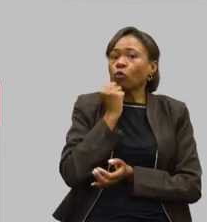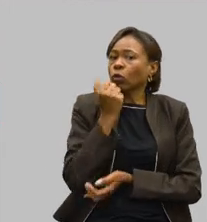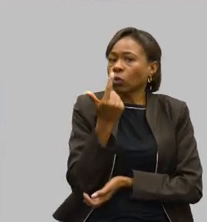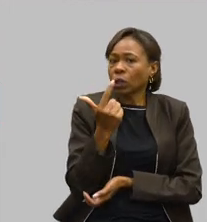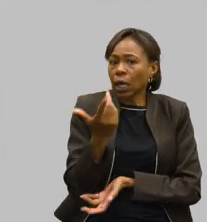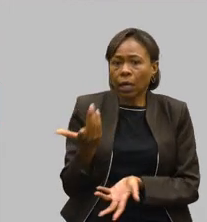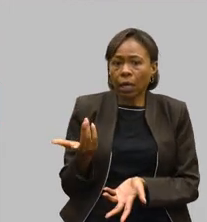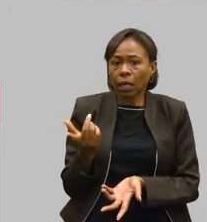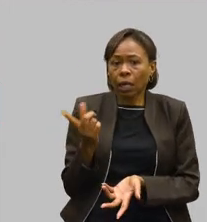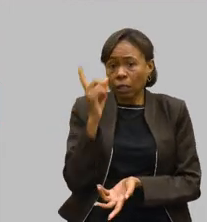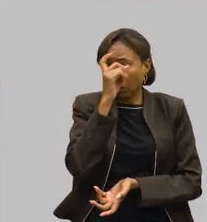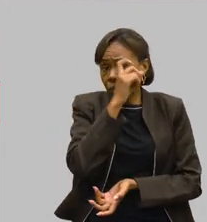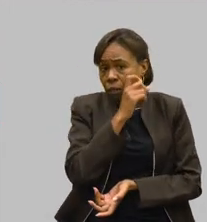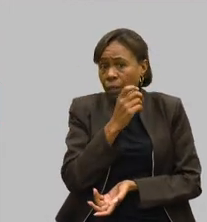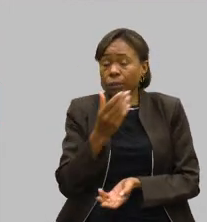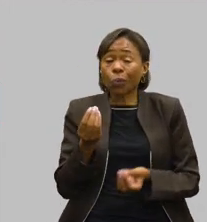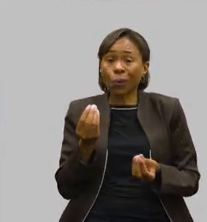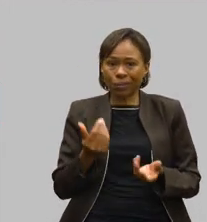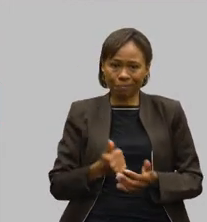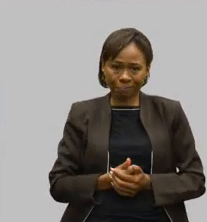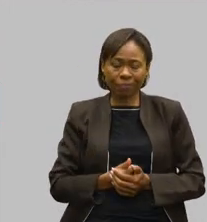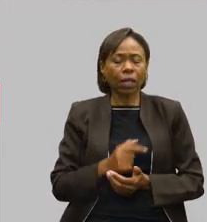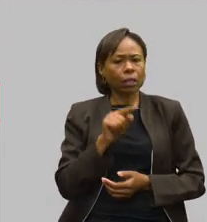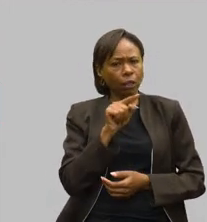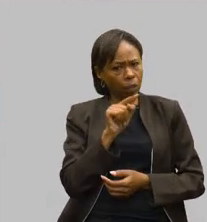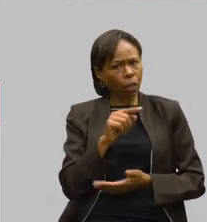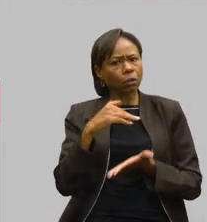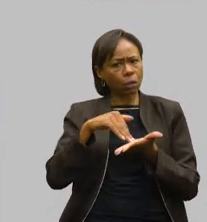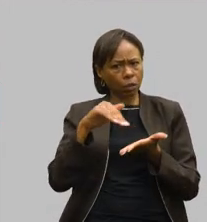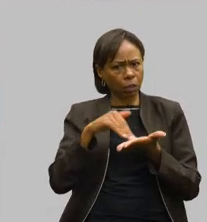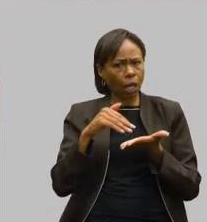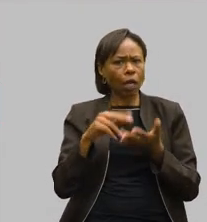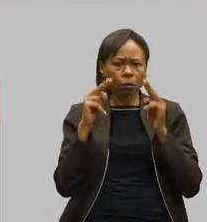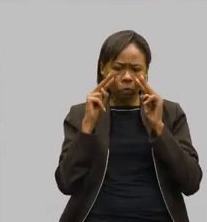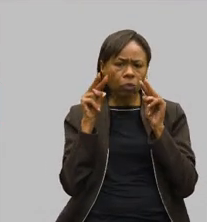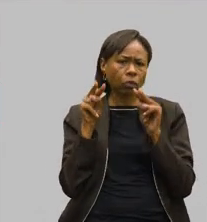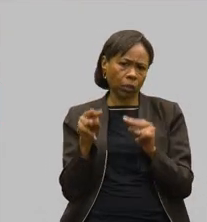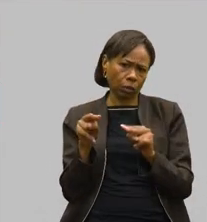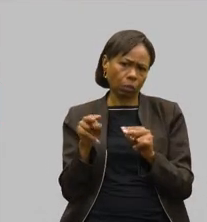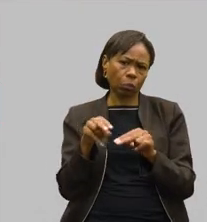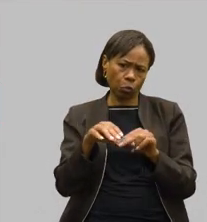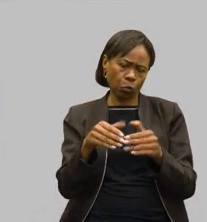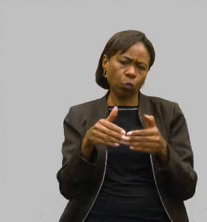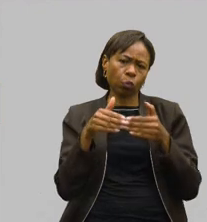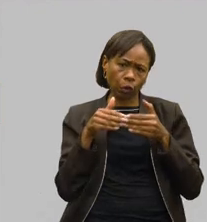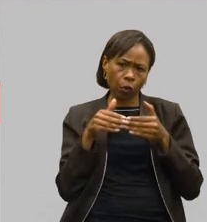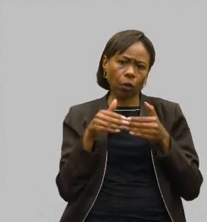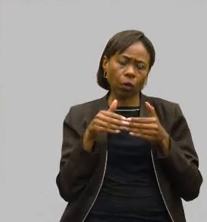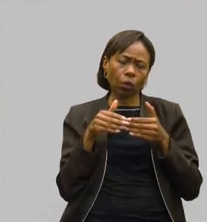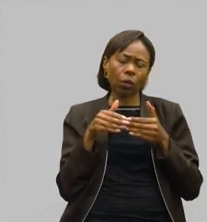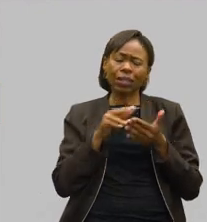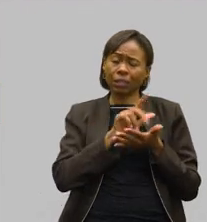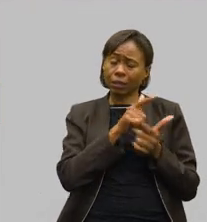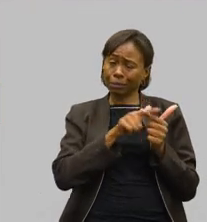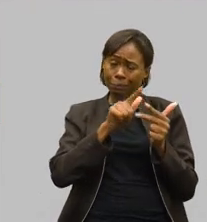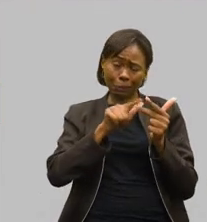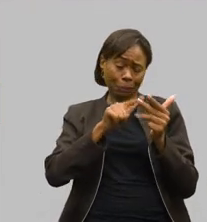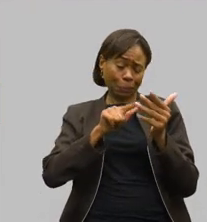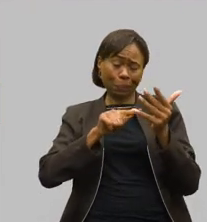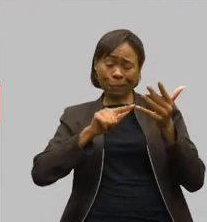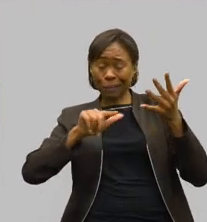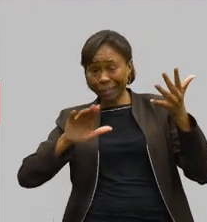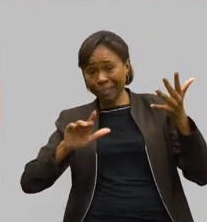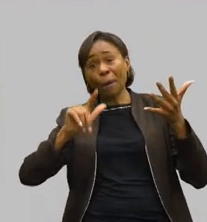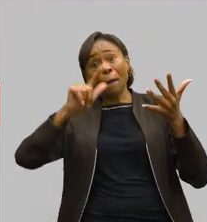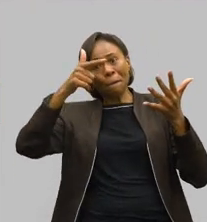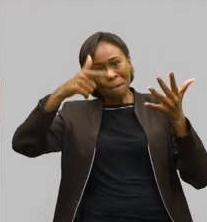Eu queria que a senhora, enquanto secretária, pudesse olhar por isso, diante de todos os desafios, mais um aí para pensar,